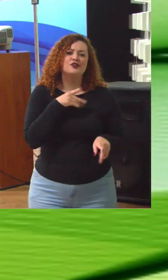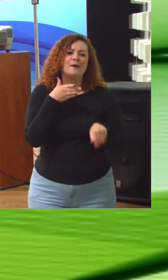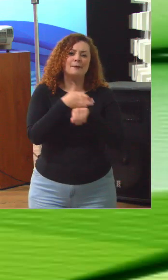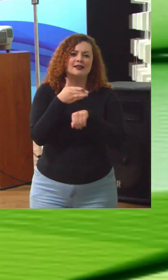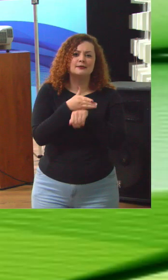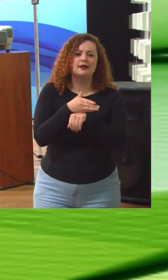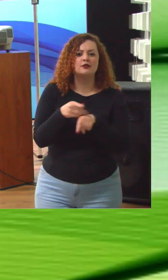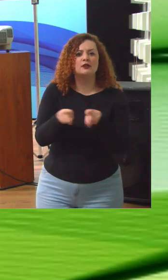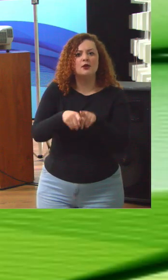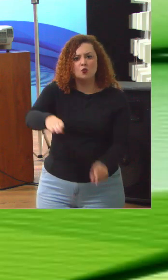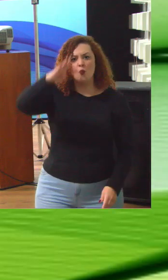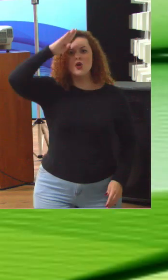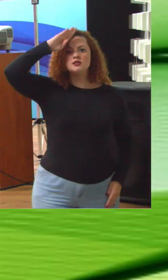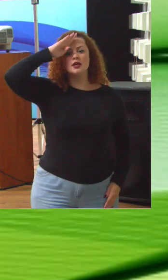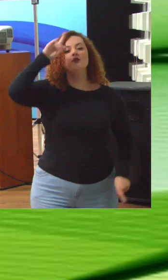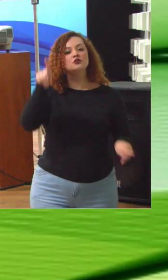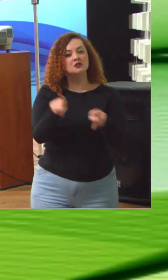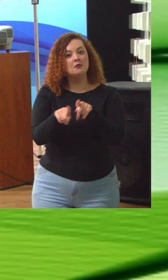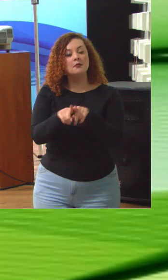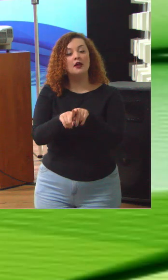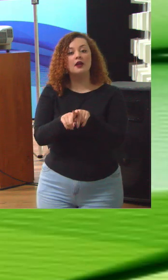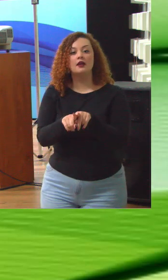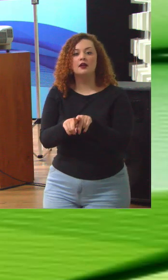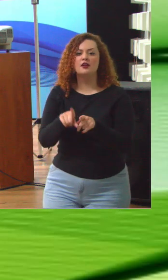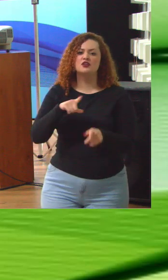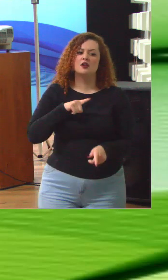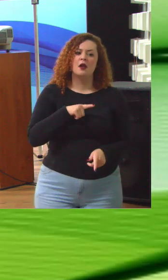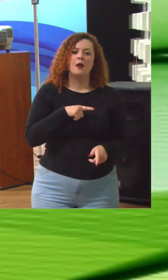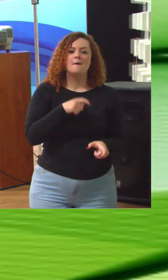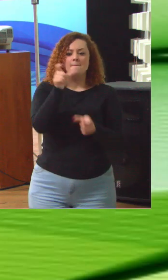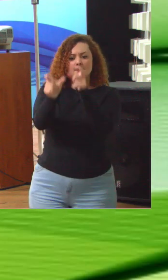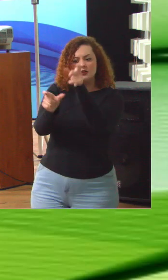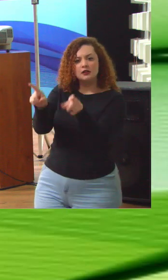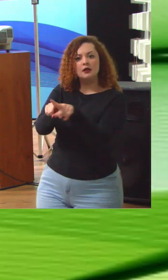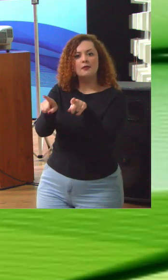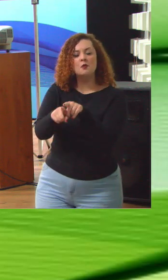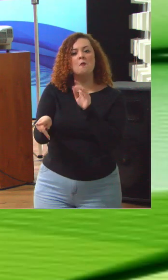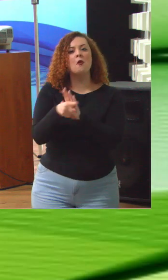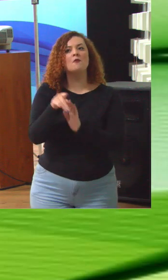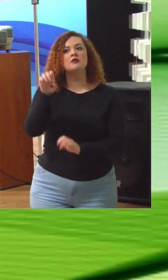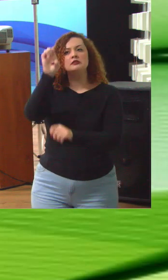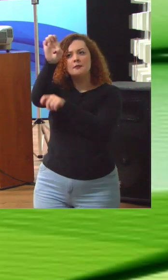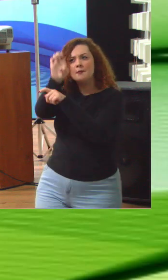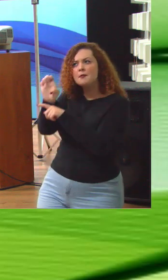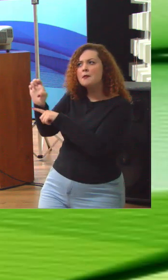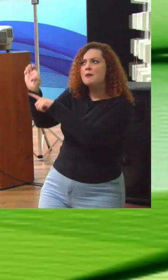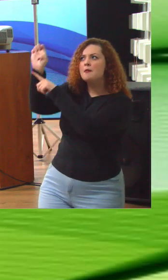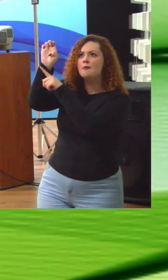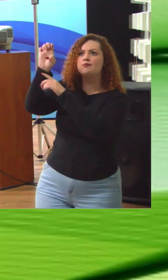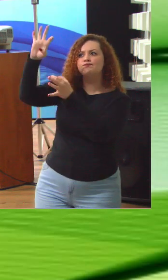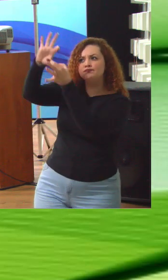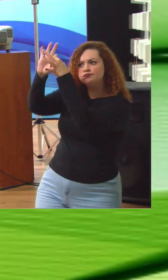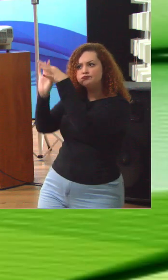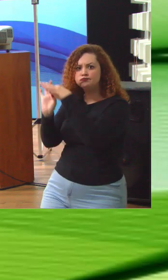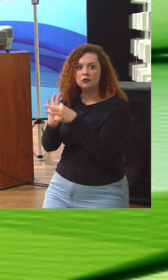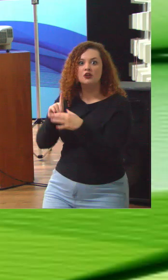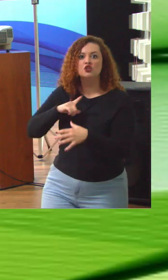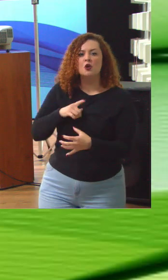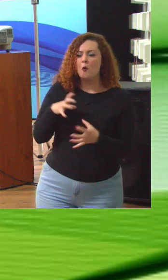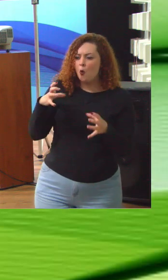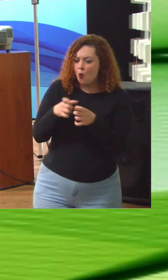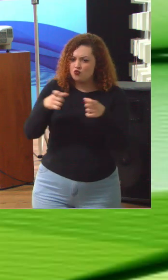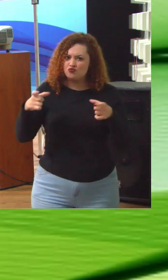exército, por outro lado, e tinha a participação de agentes dos próprios estados e municípios, então você tinha um conjunto grande